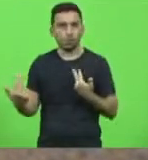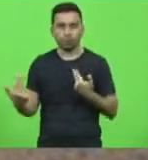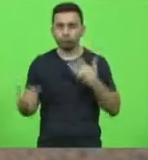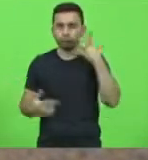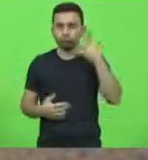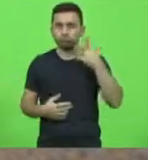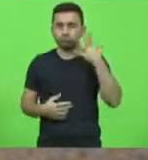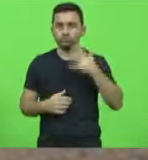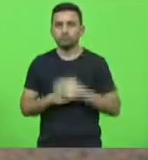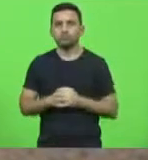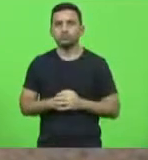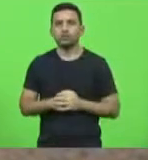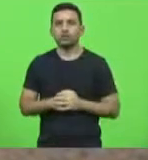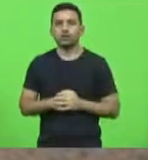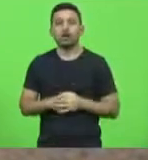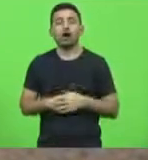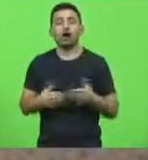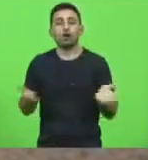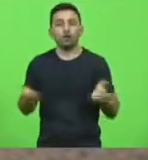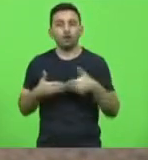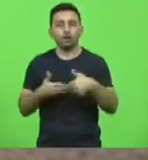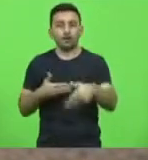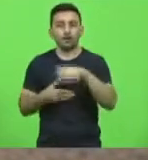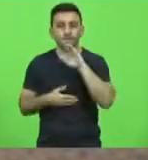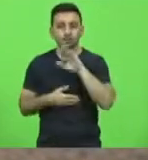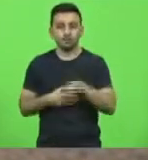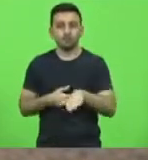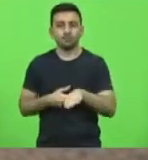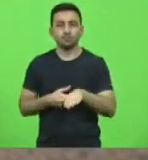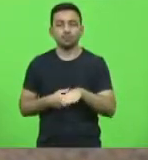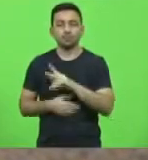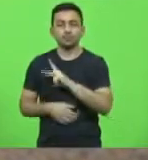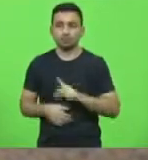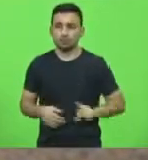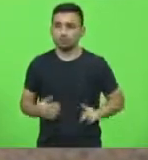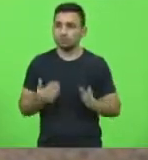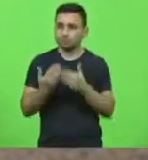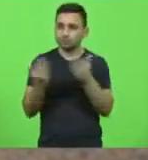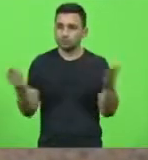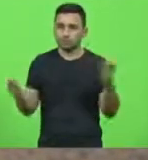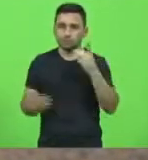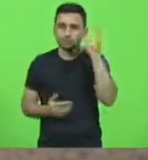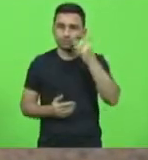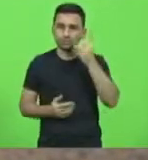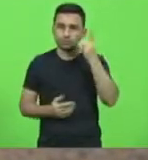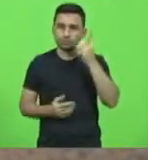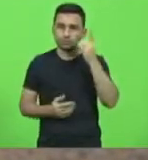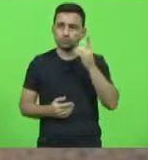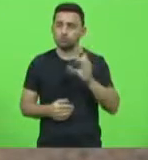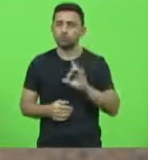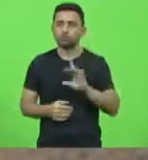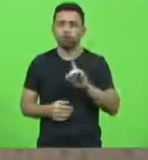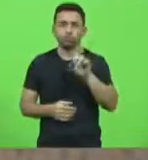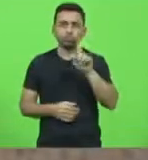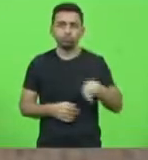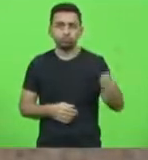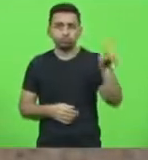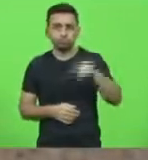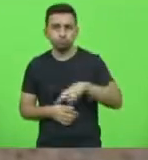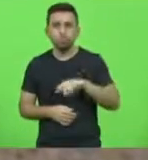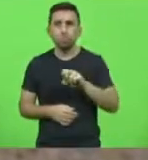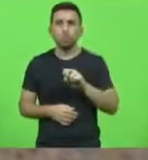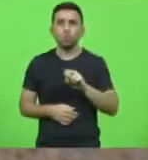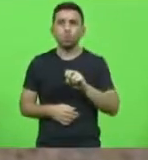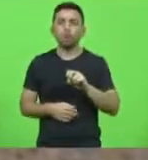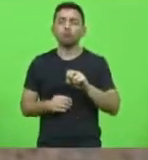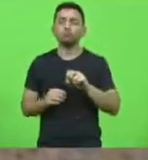O que vamos fazer na tarde de hoje, senhor presidente, senhores deputados, é simplesmente revogar ou não as